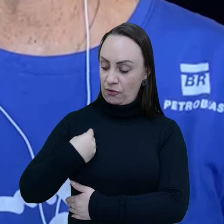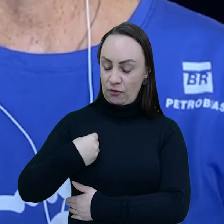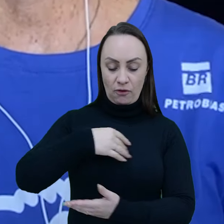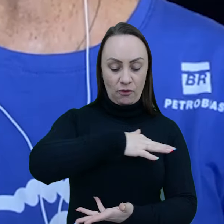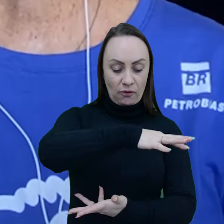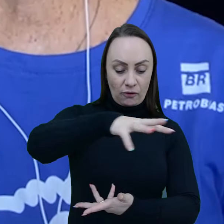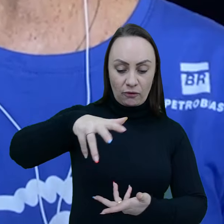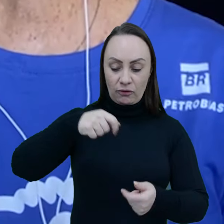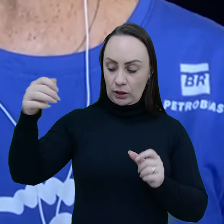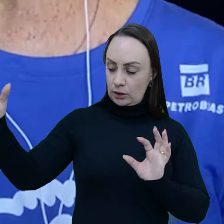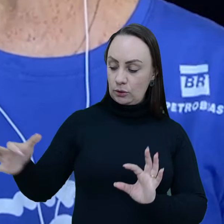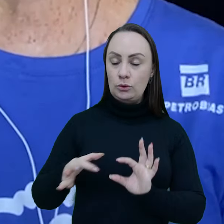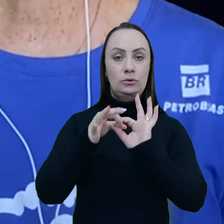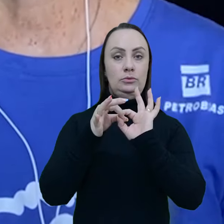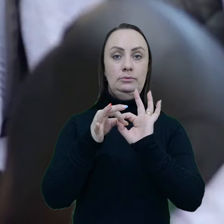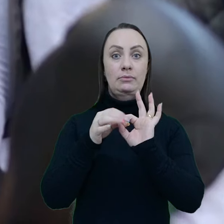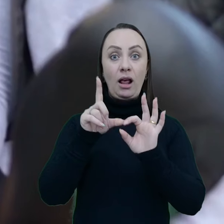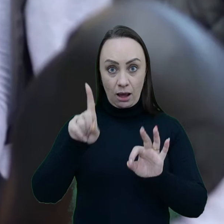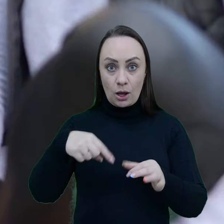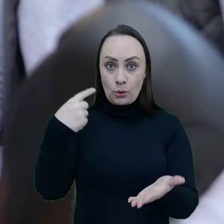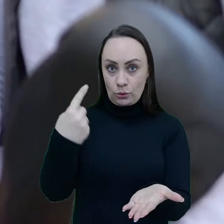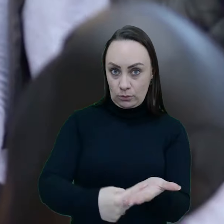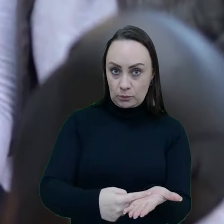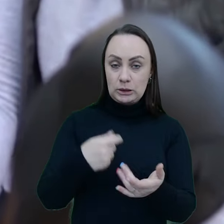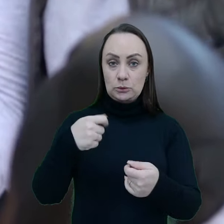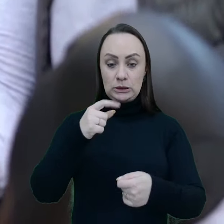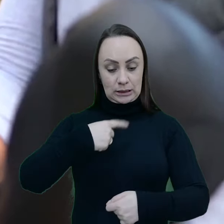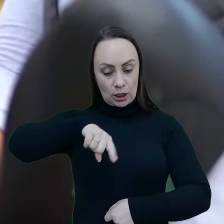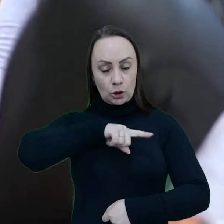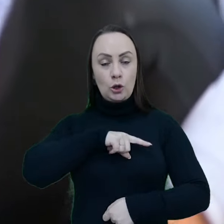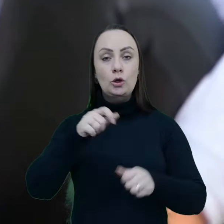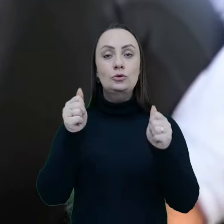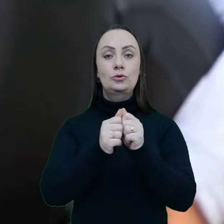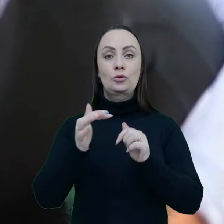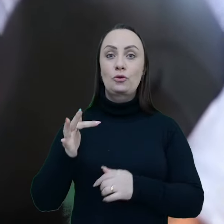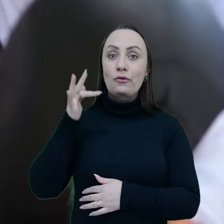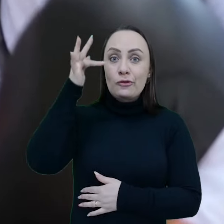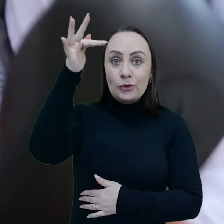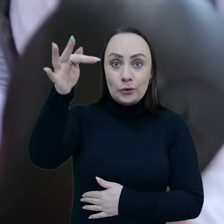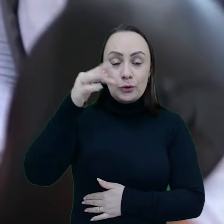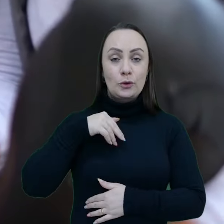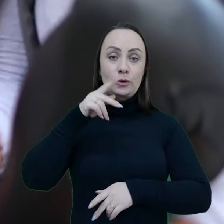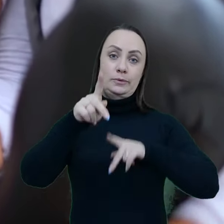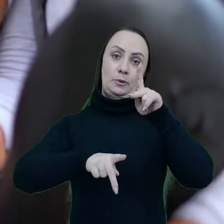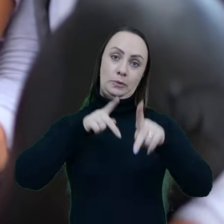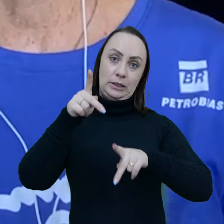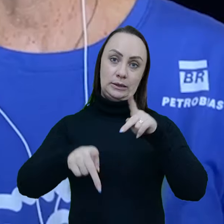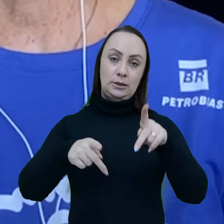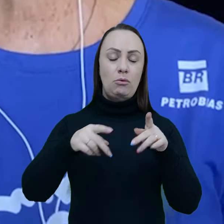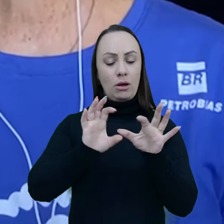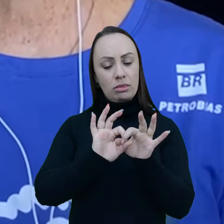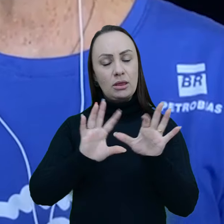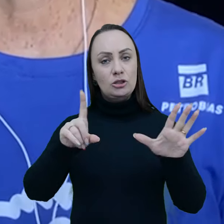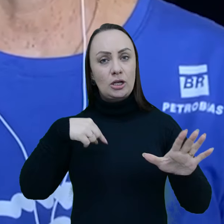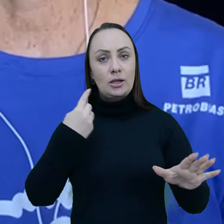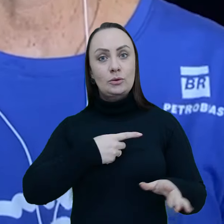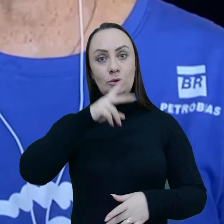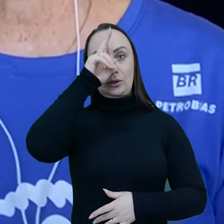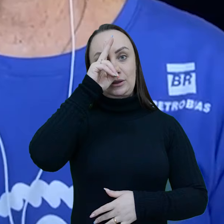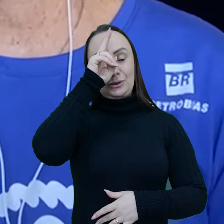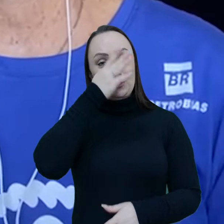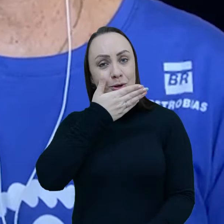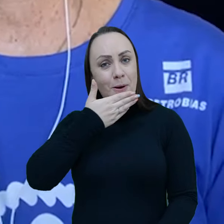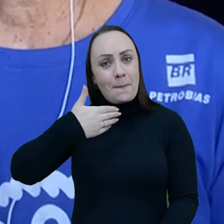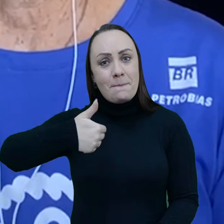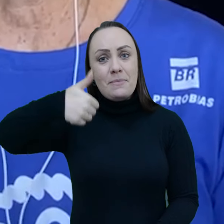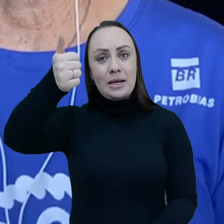natureza. Isso deve ser um compromisso nosso com as futuras gerações. Deixar esse legado, pelo menos, um pouco melhor do que